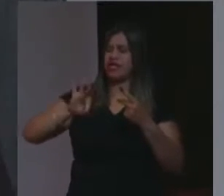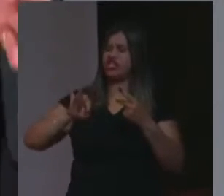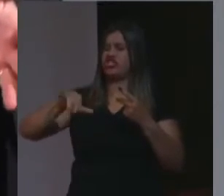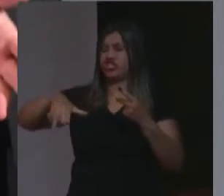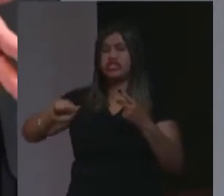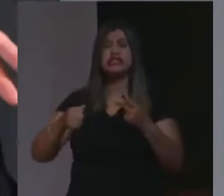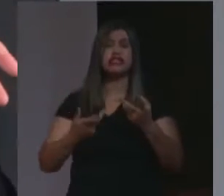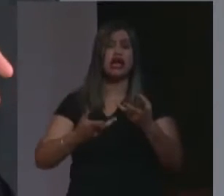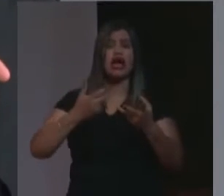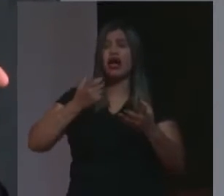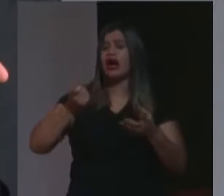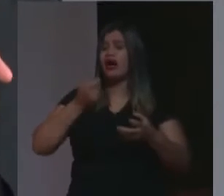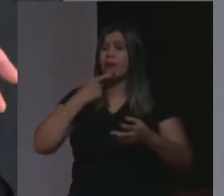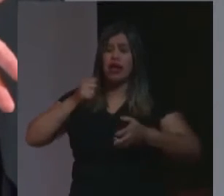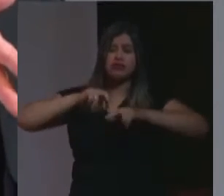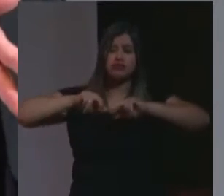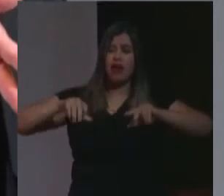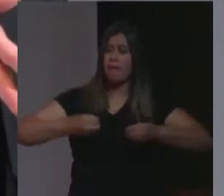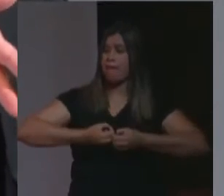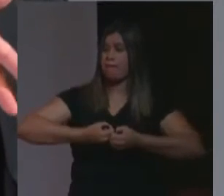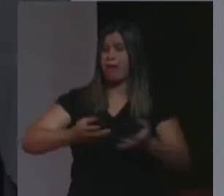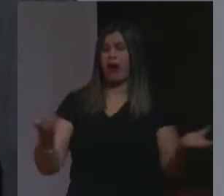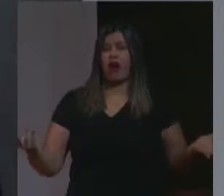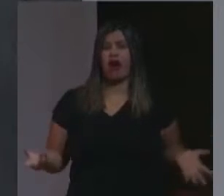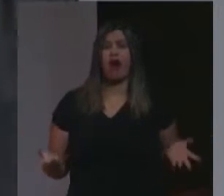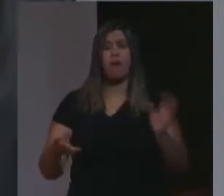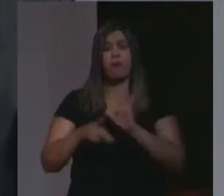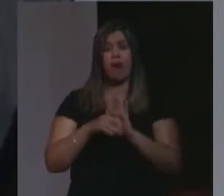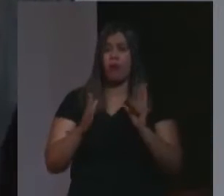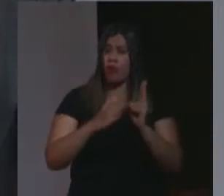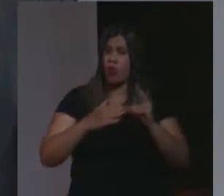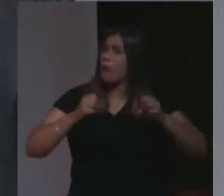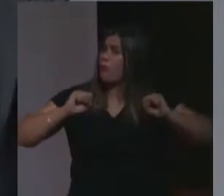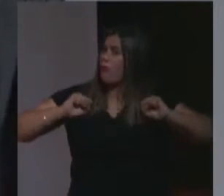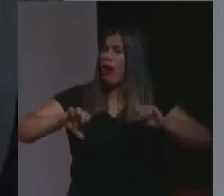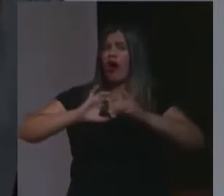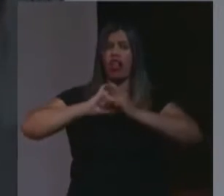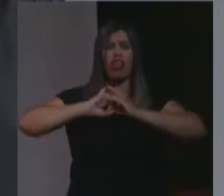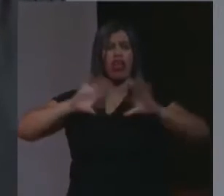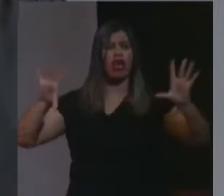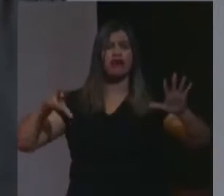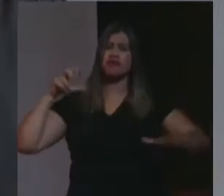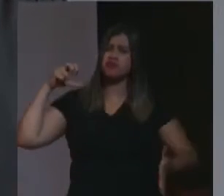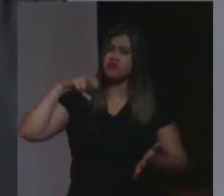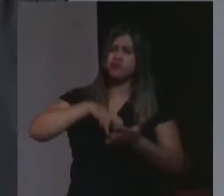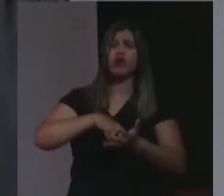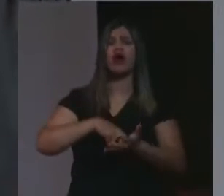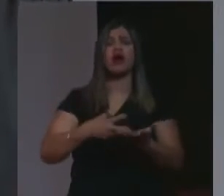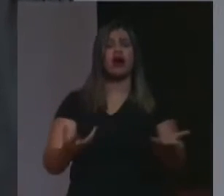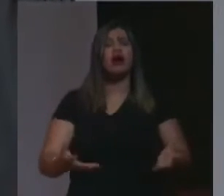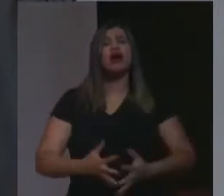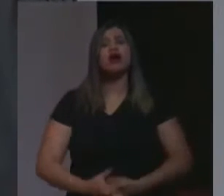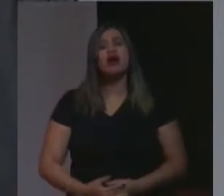sendo distribuída ao Deus dará, condenem pelo homicídio dessas pessoas.